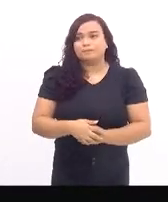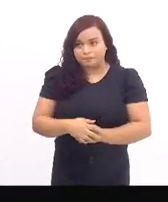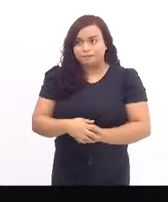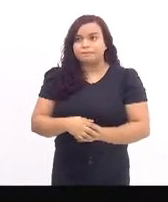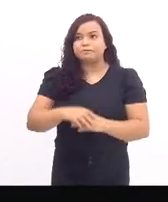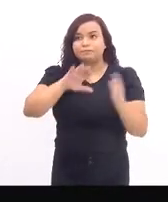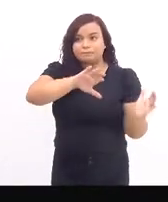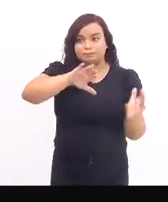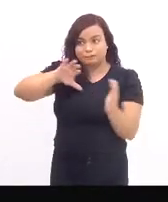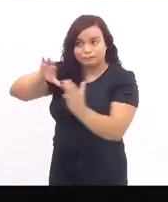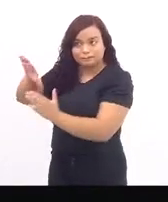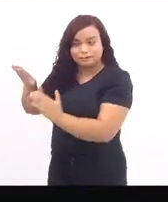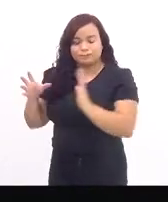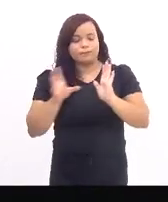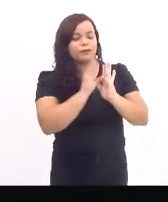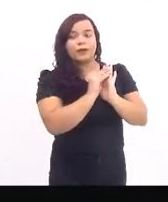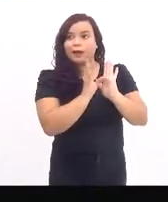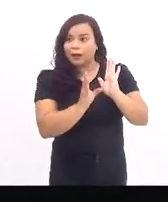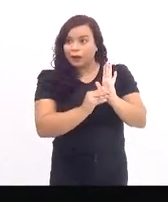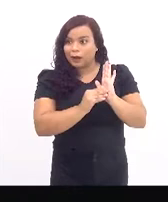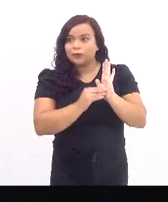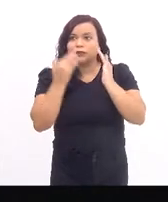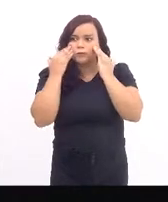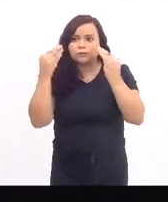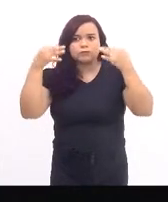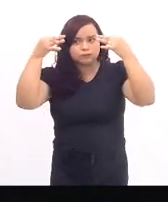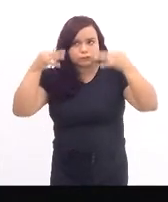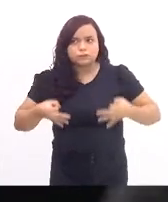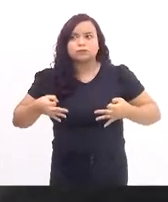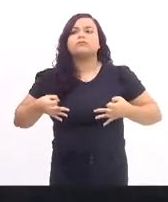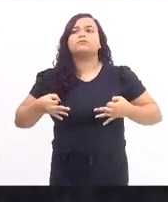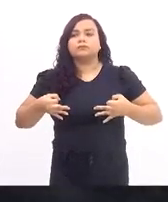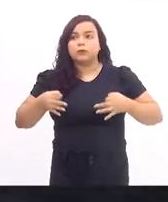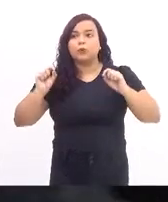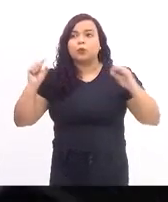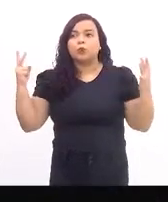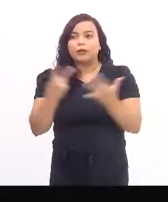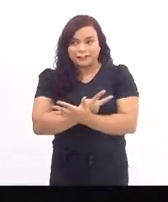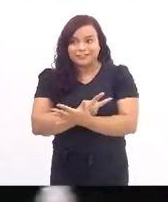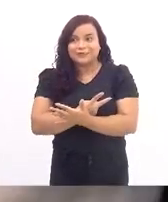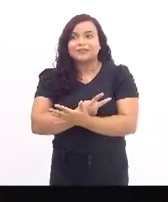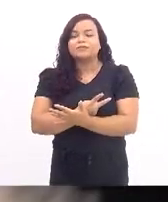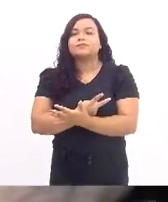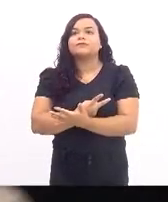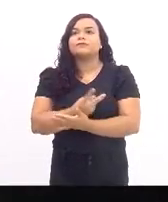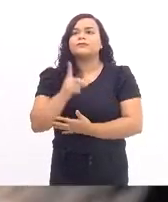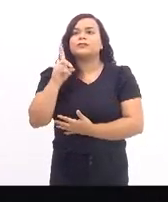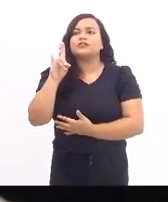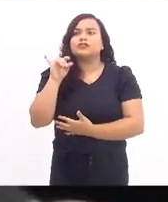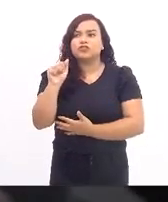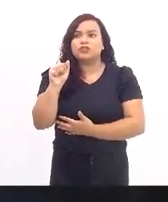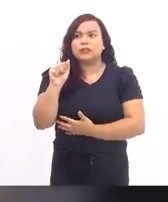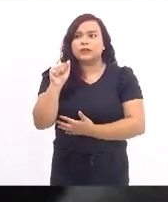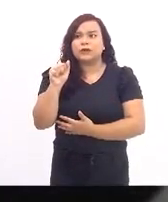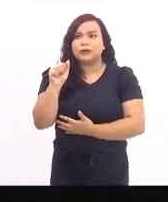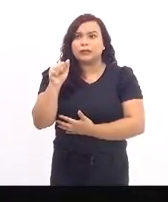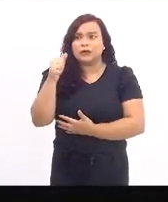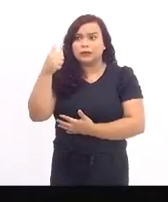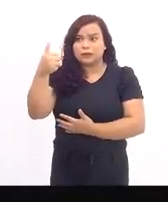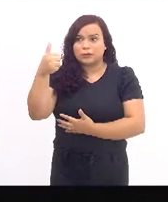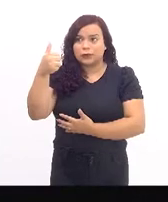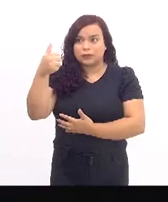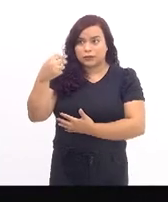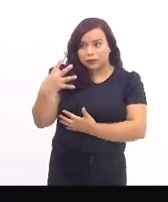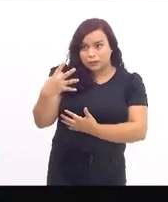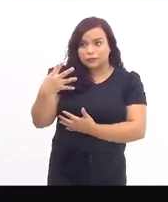isso, a ata reflete com exatidão o ocorrido na 14ª sessão